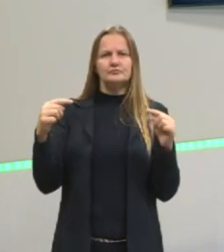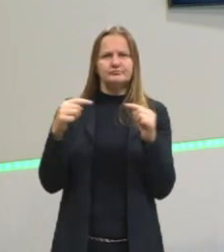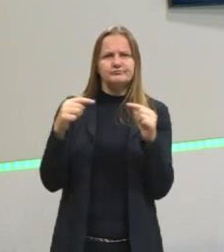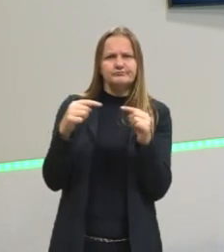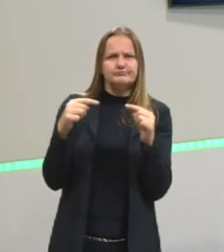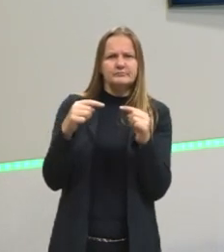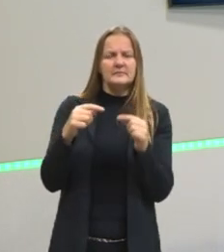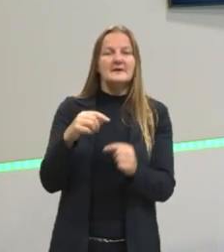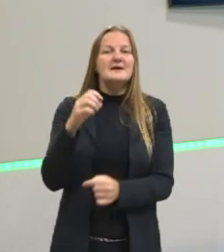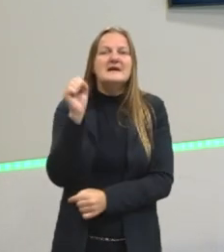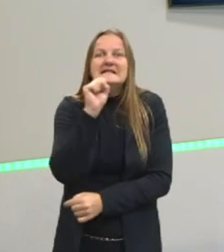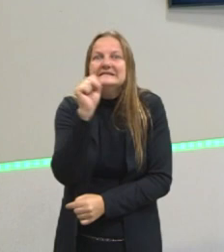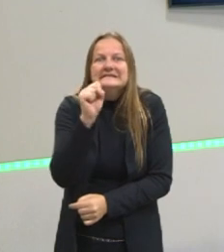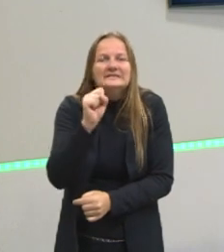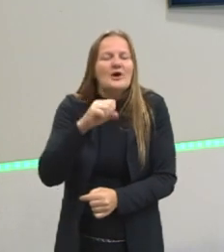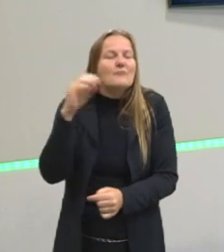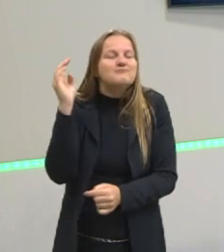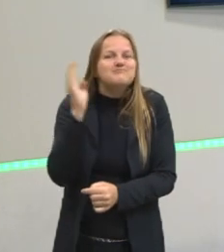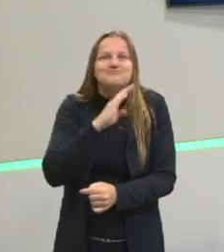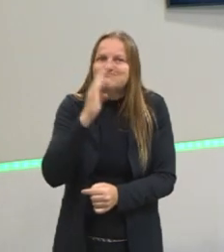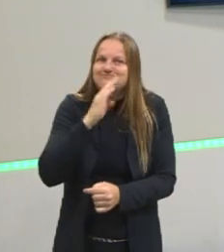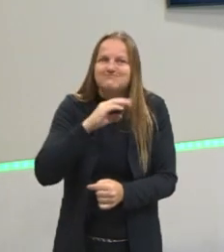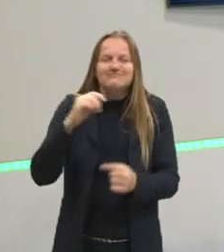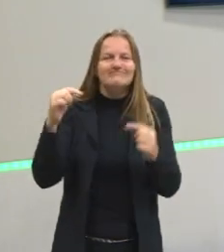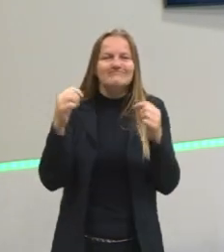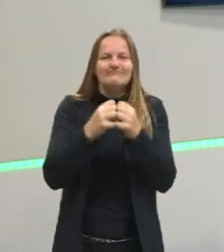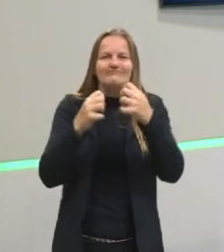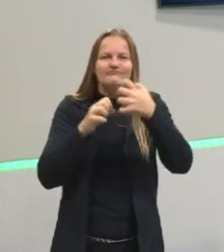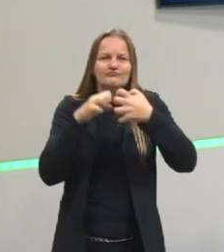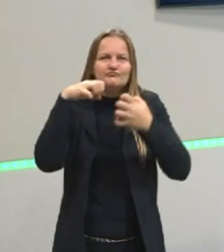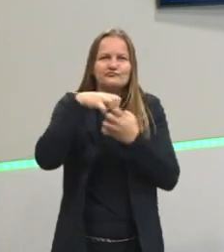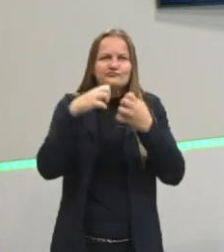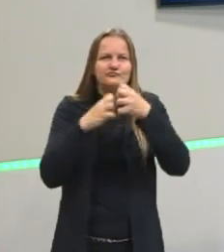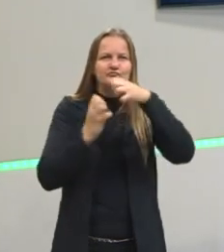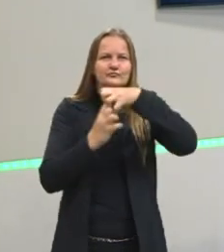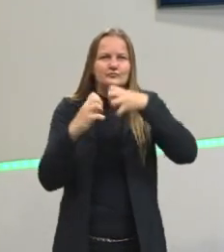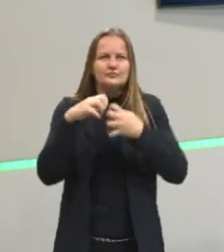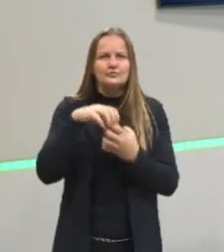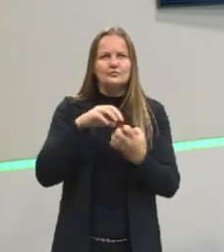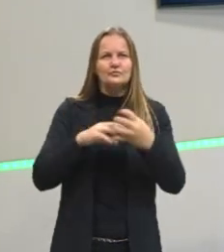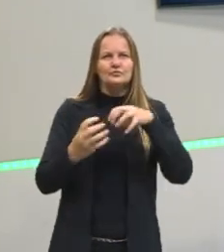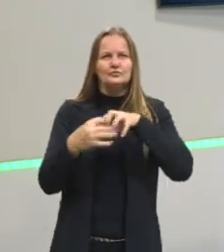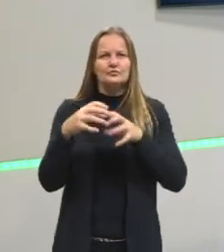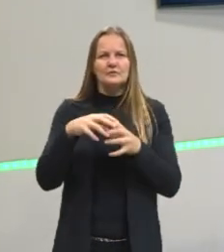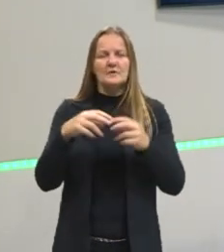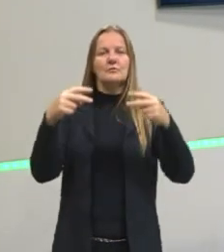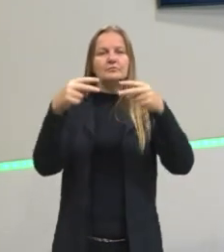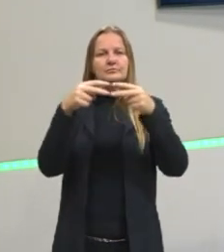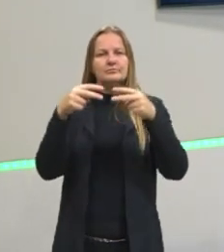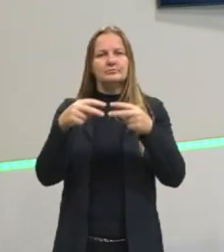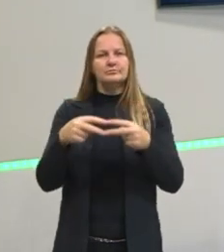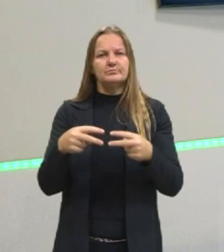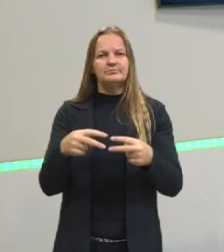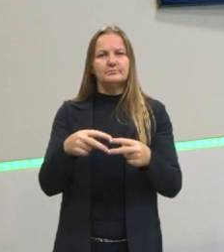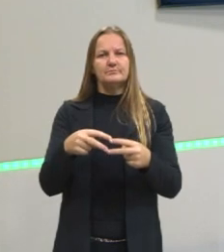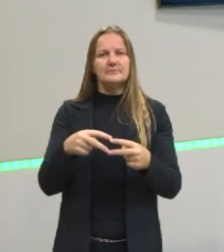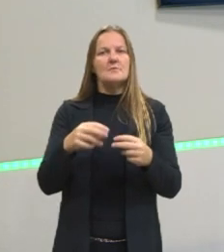milésimos de segundo, só que ocorrem várias colisões. Então, vai formar vários dipolos durante,